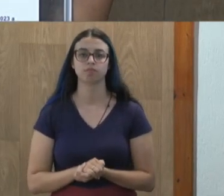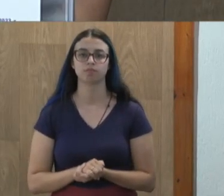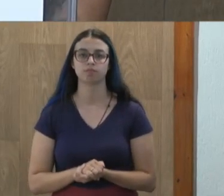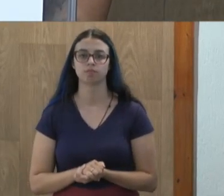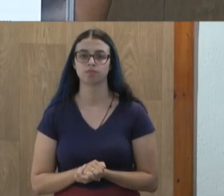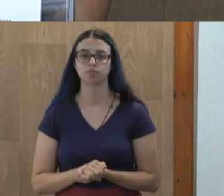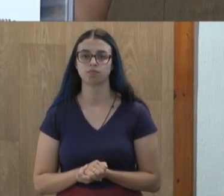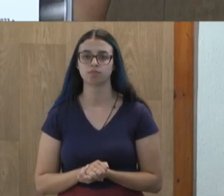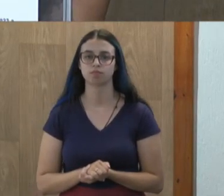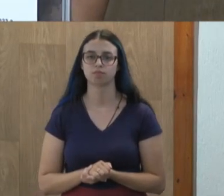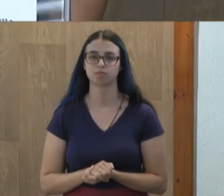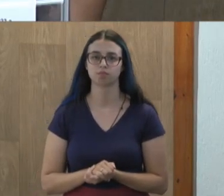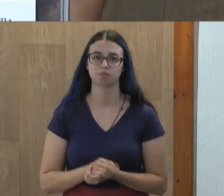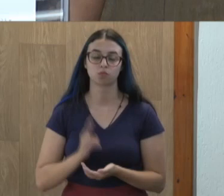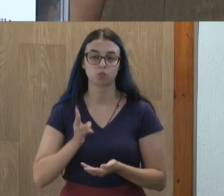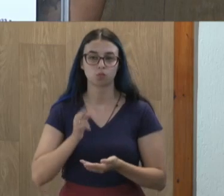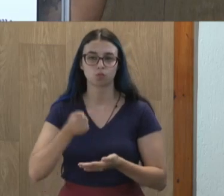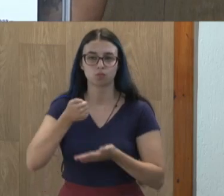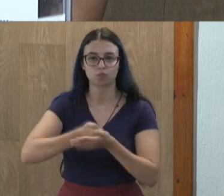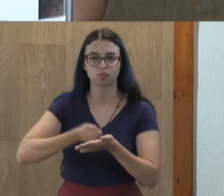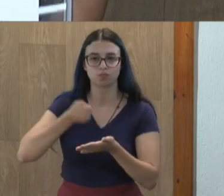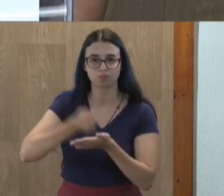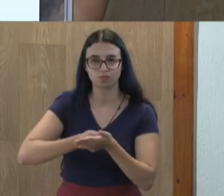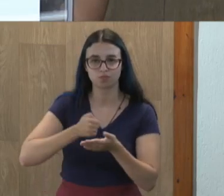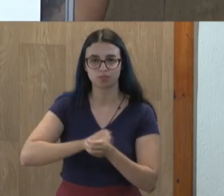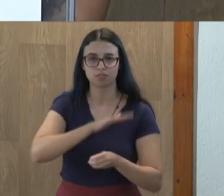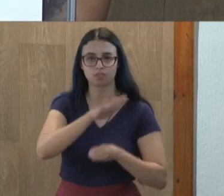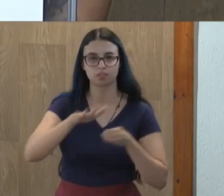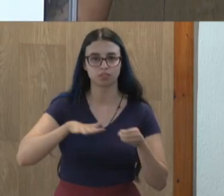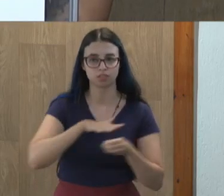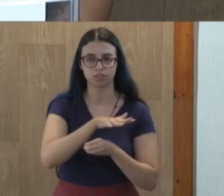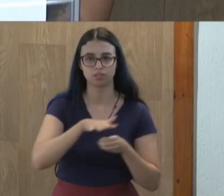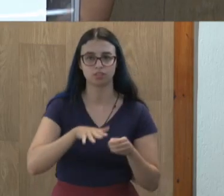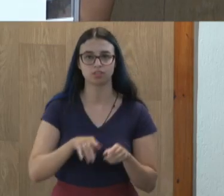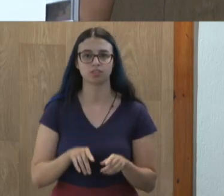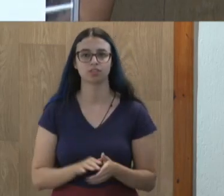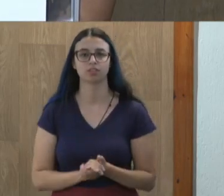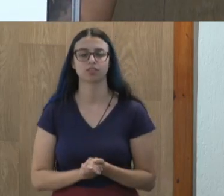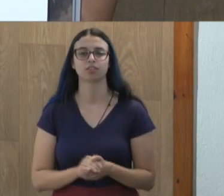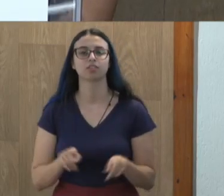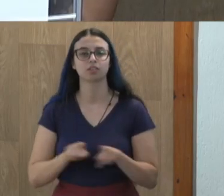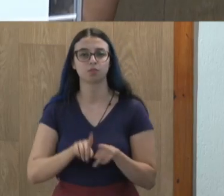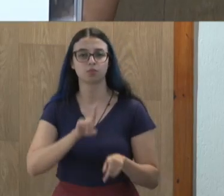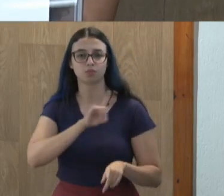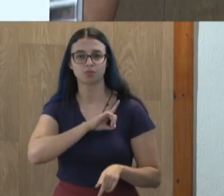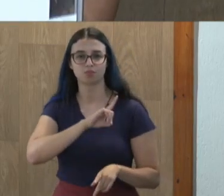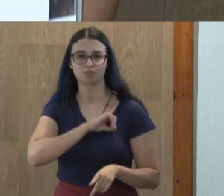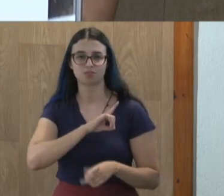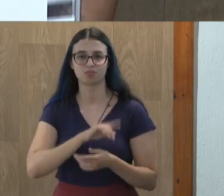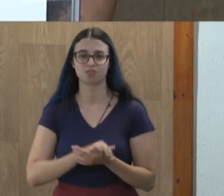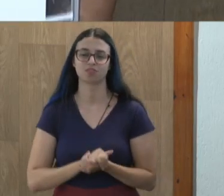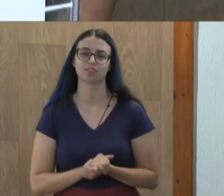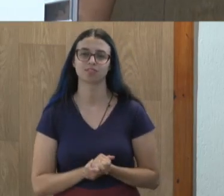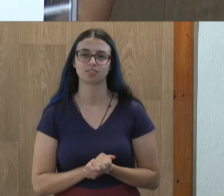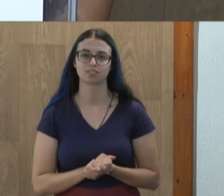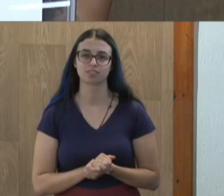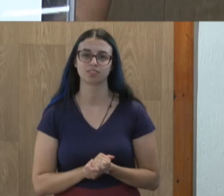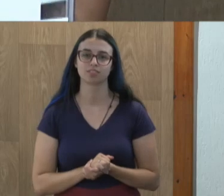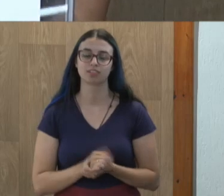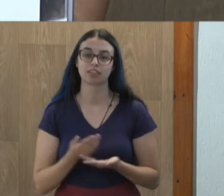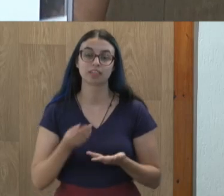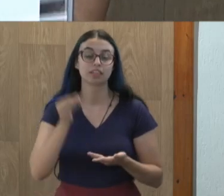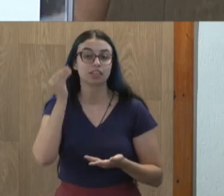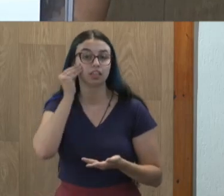continuar na luta pelo bairro, pelo Divinópolis, fazer as